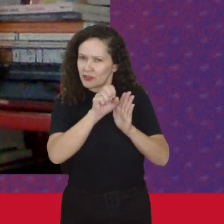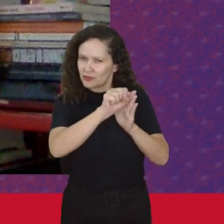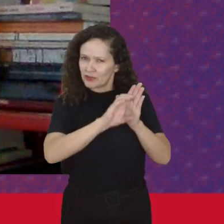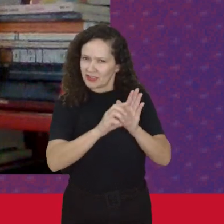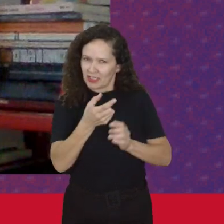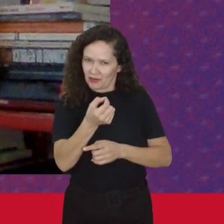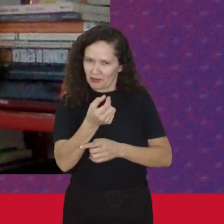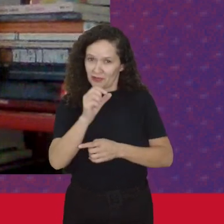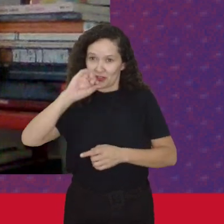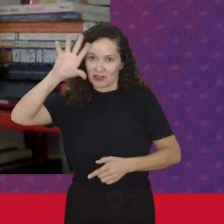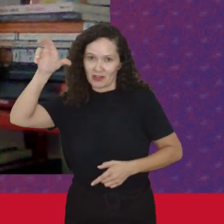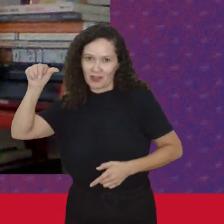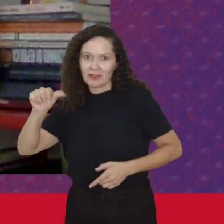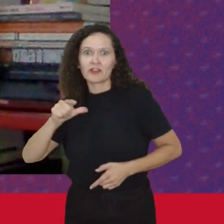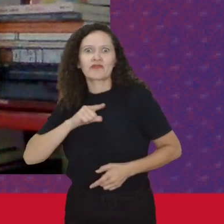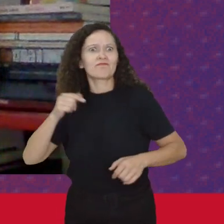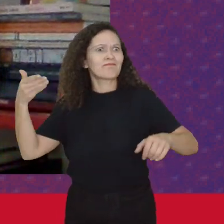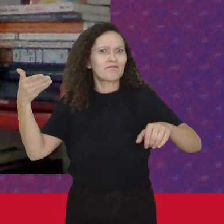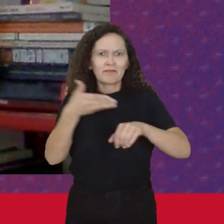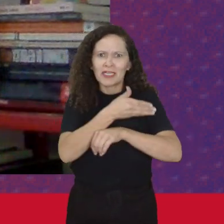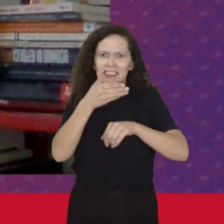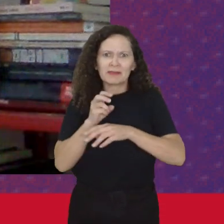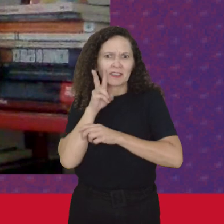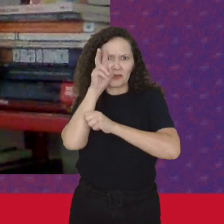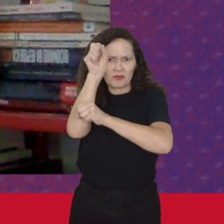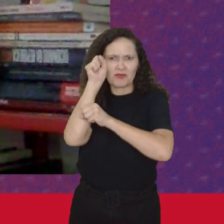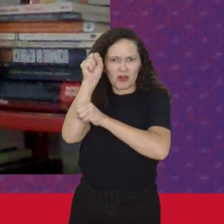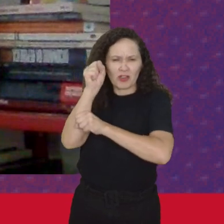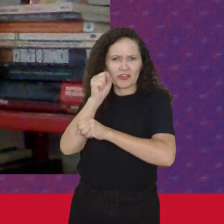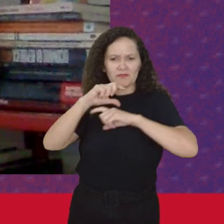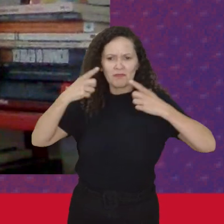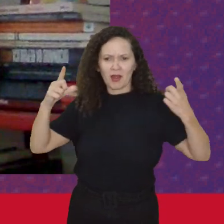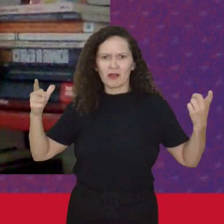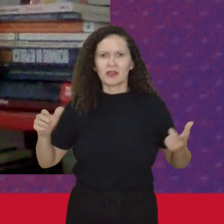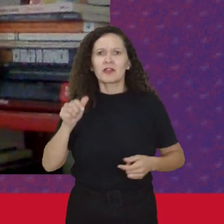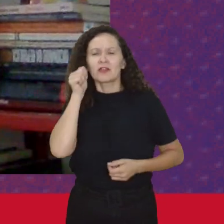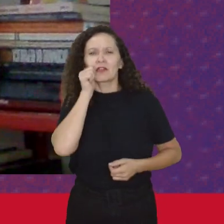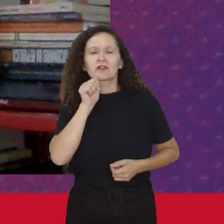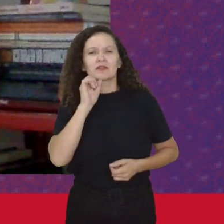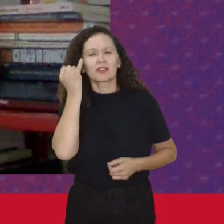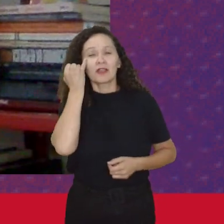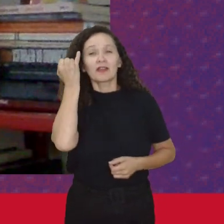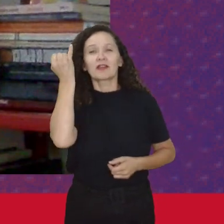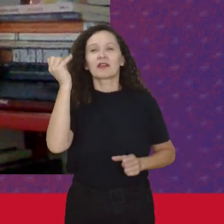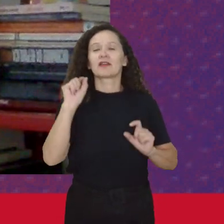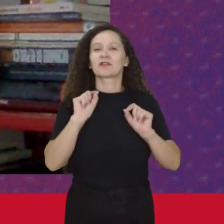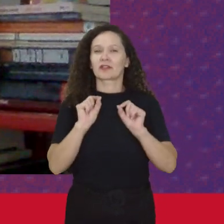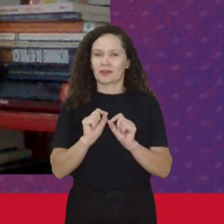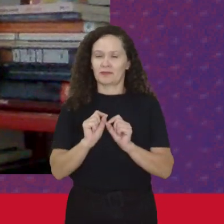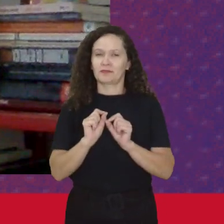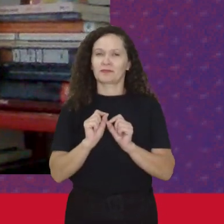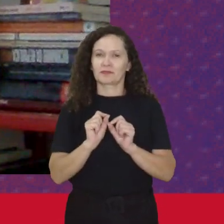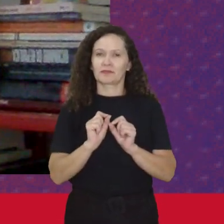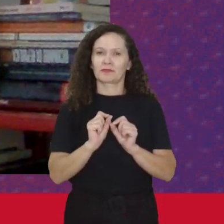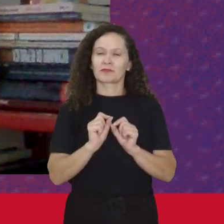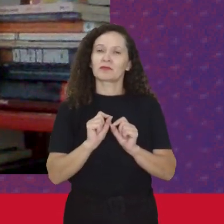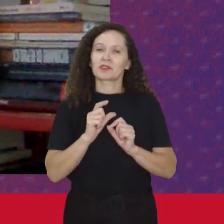Eles tiveram Uma participação Massiva Das mulheres E a ideia De que Um